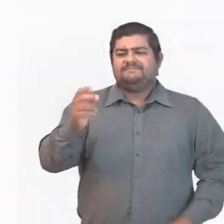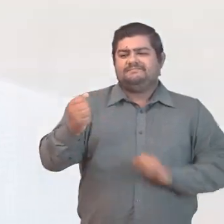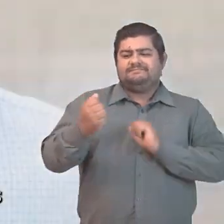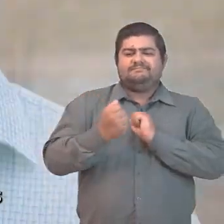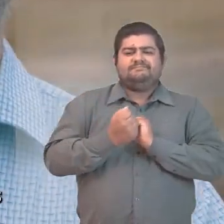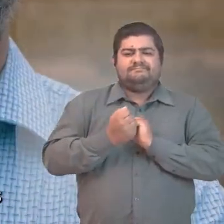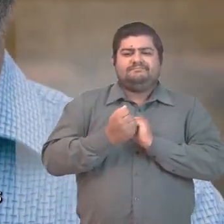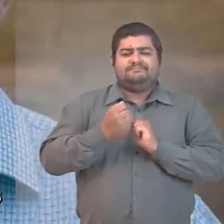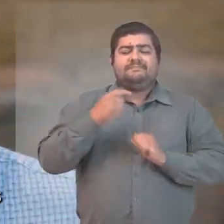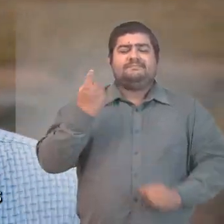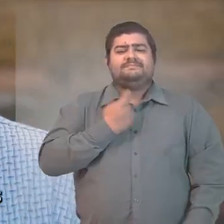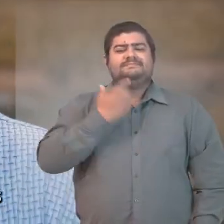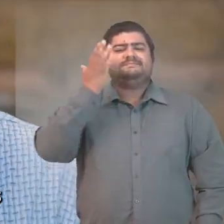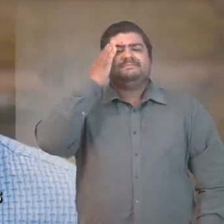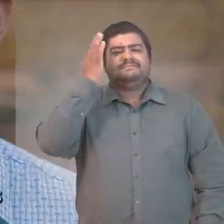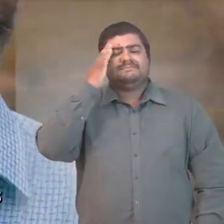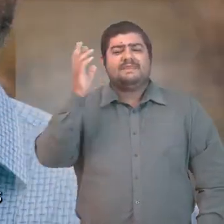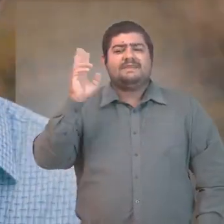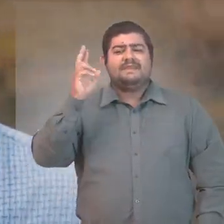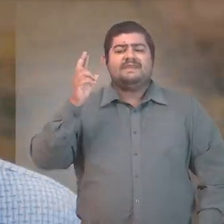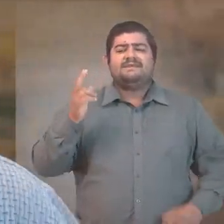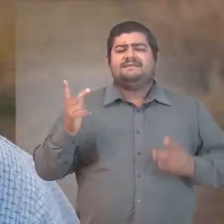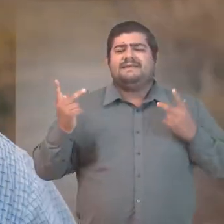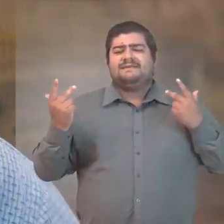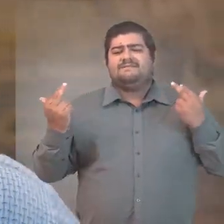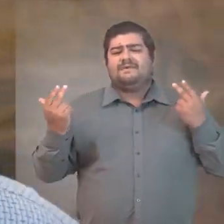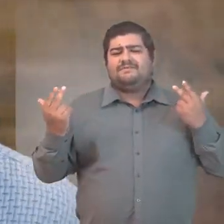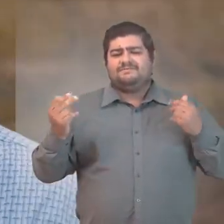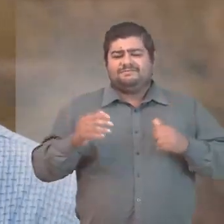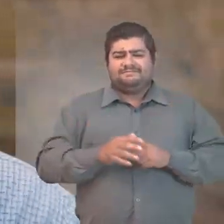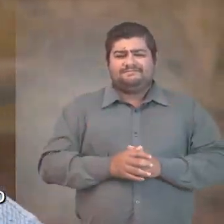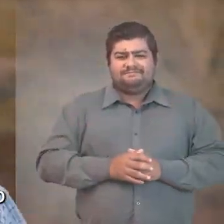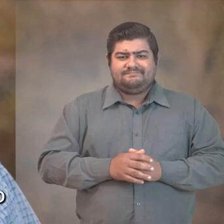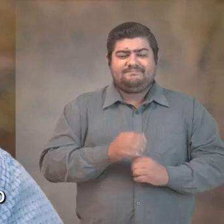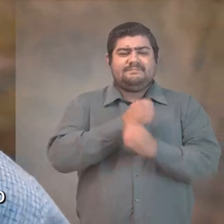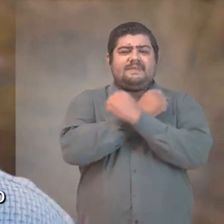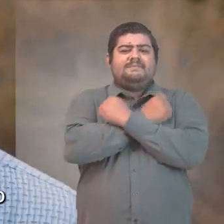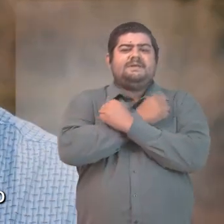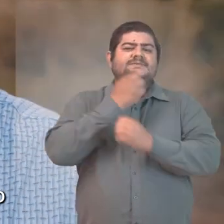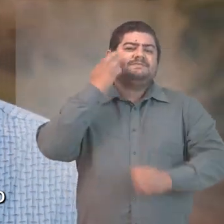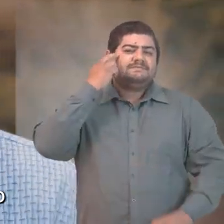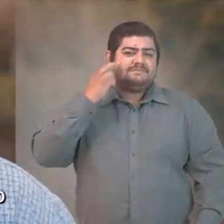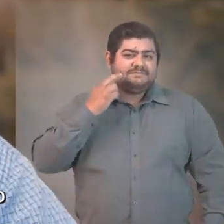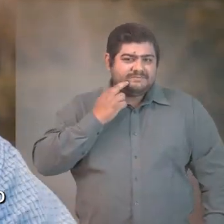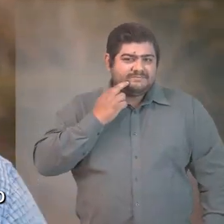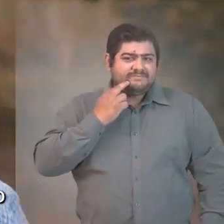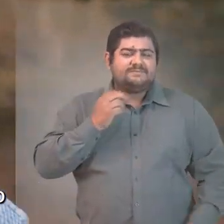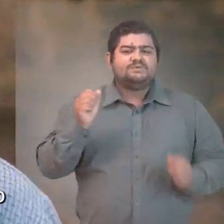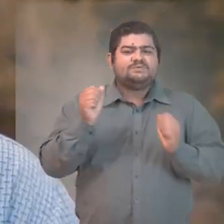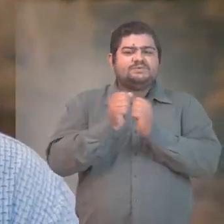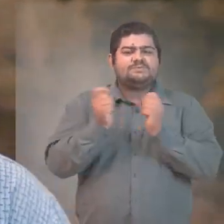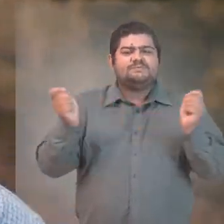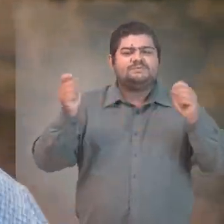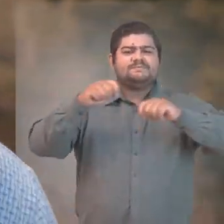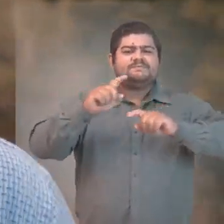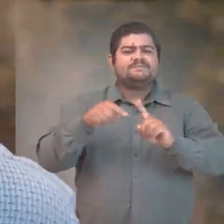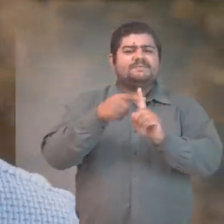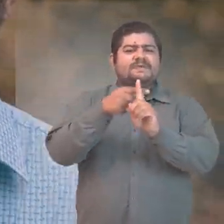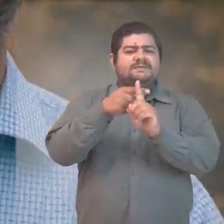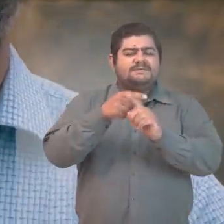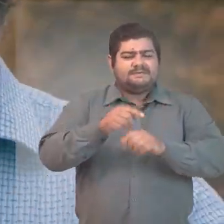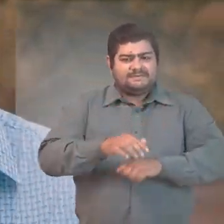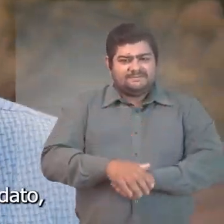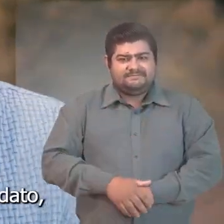A nossa campanha representa muito mais do que intenções e desejos. Representa o nosso compromisso absoluto com a sociedade